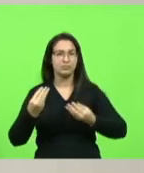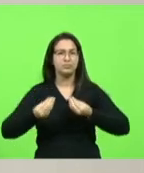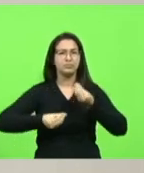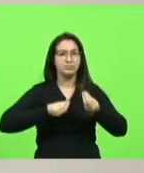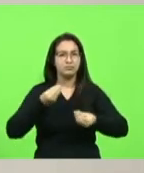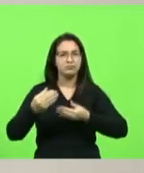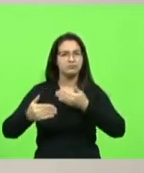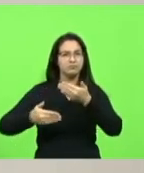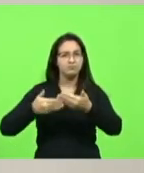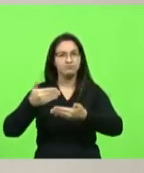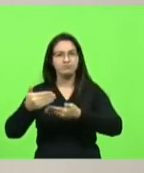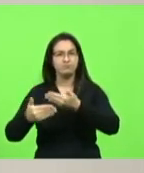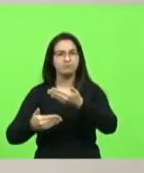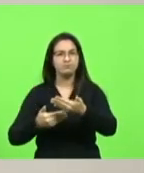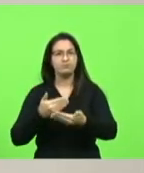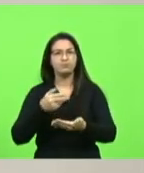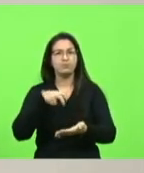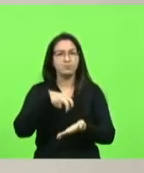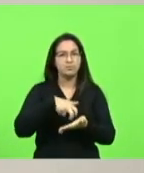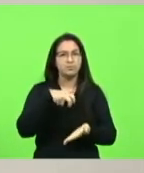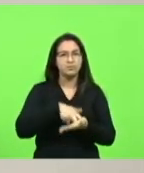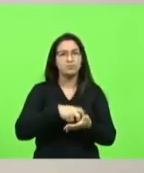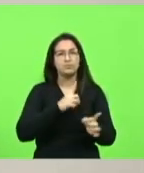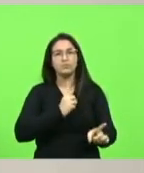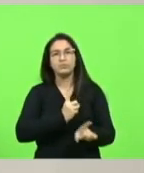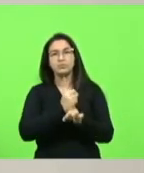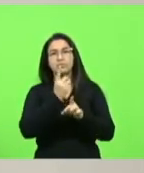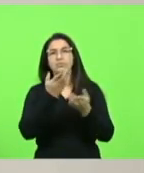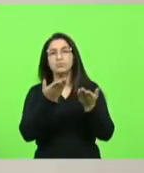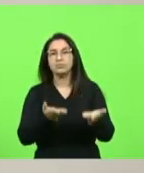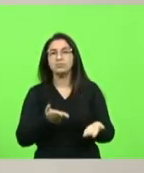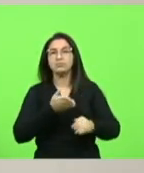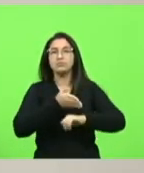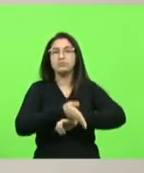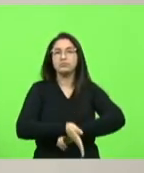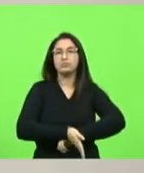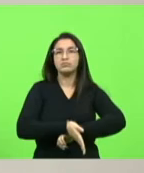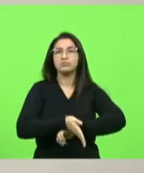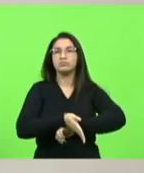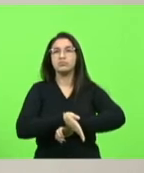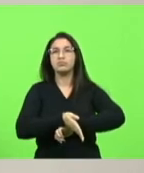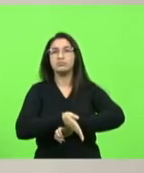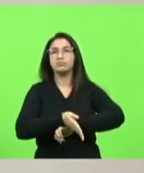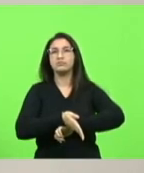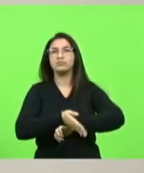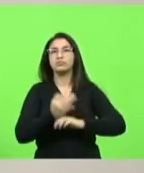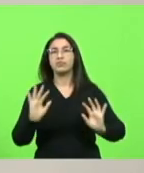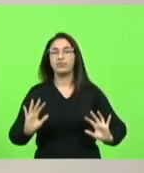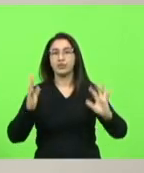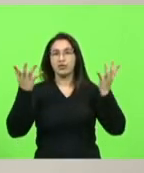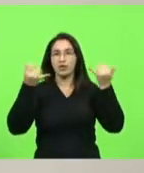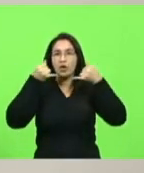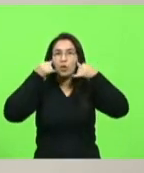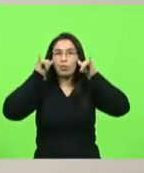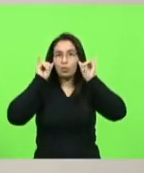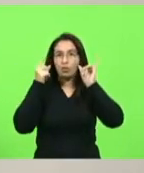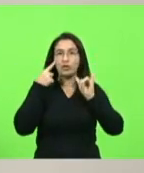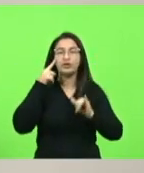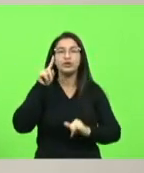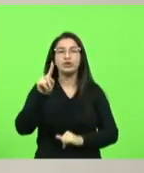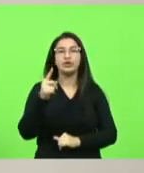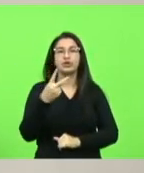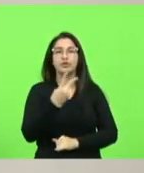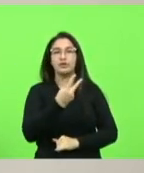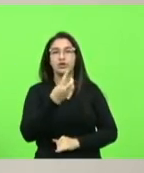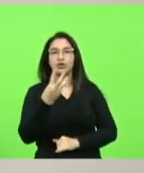para apurar e punir os envolvidos na prática ilegal da farra do boi realizada no dia 23 de maio